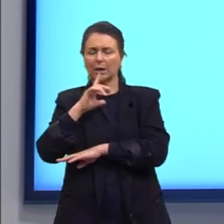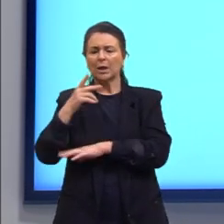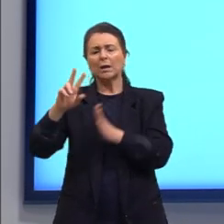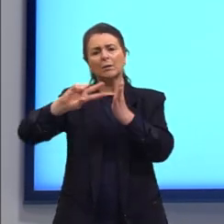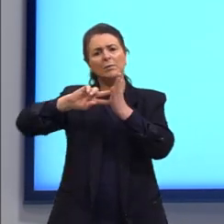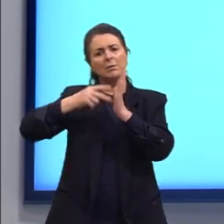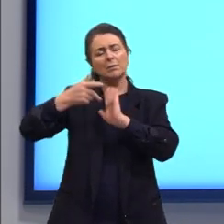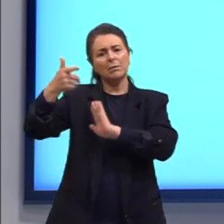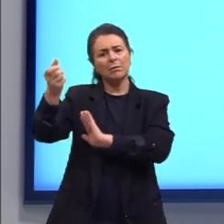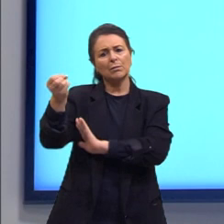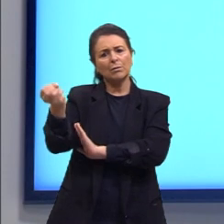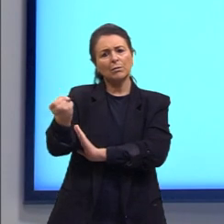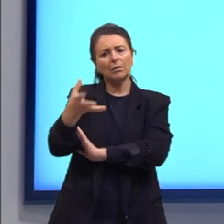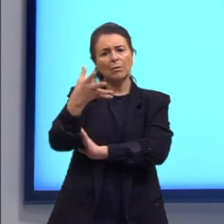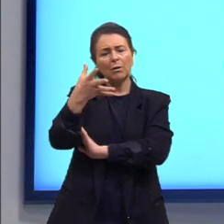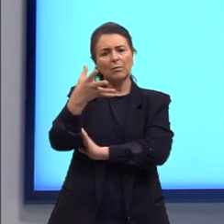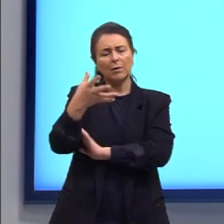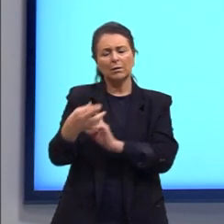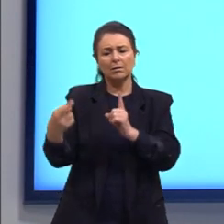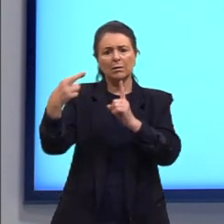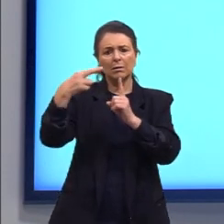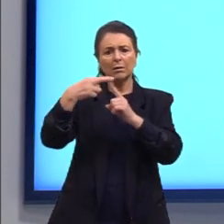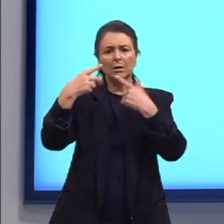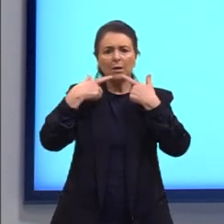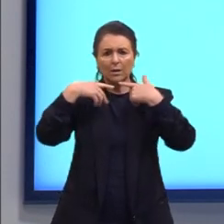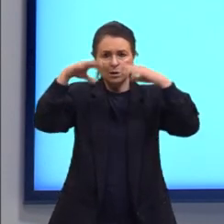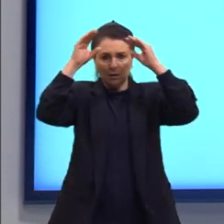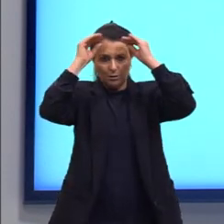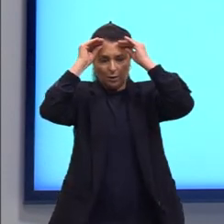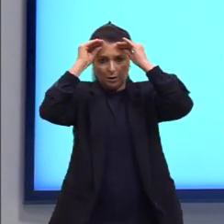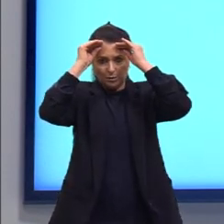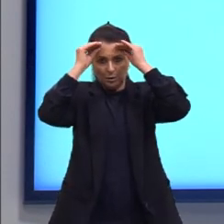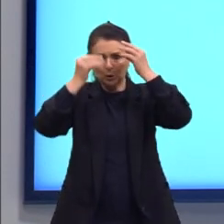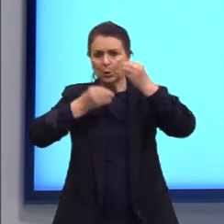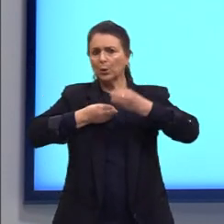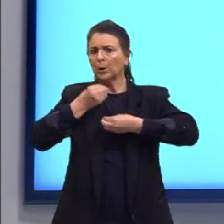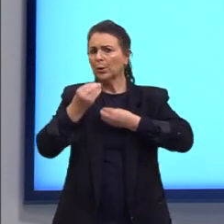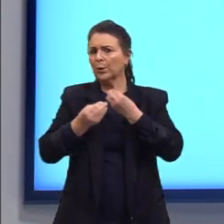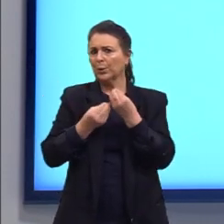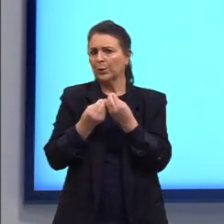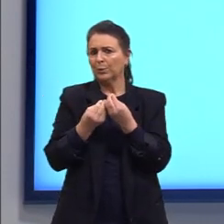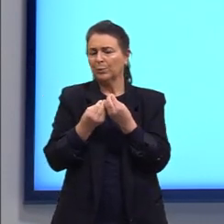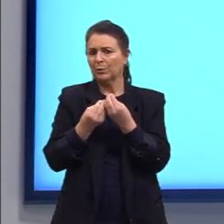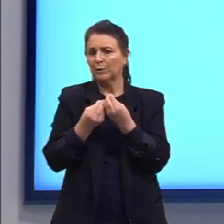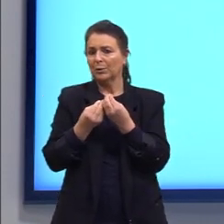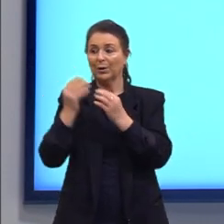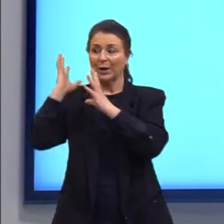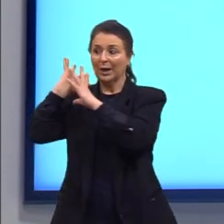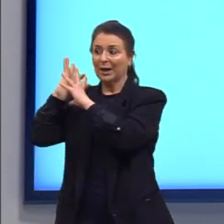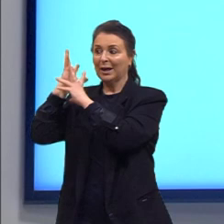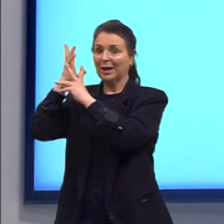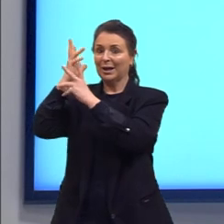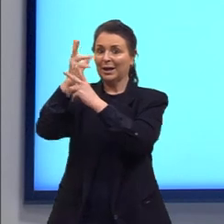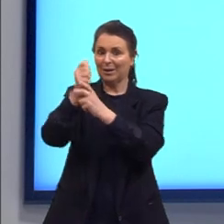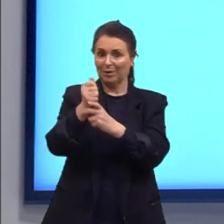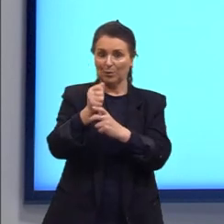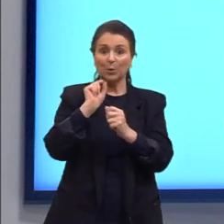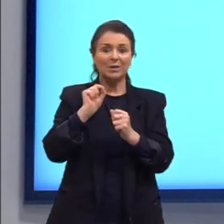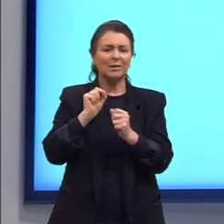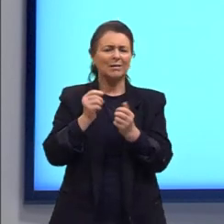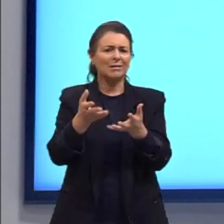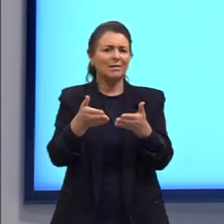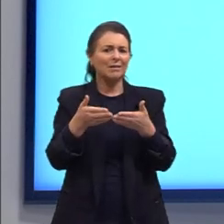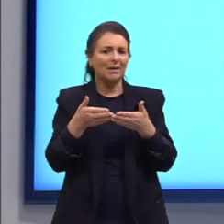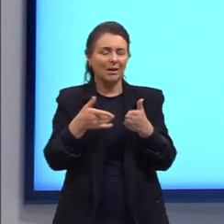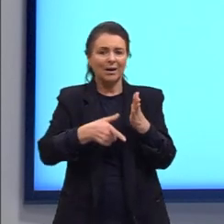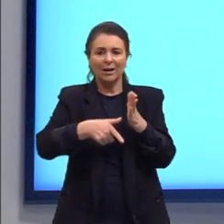de elementos da função referencial da linguagem pela... Vamos retomar o que a questão nos pede. Eu